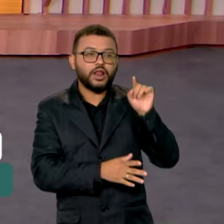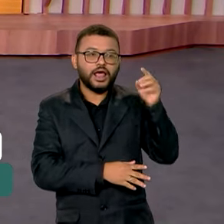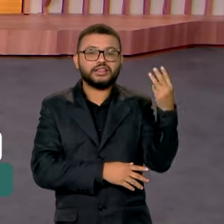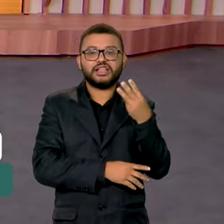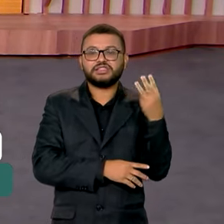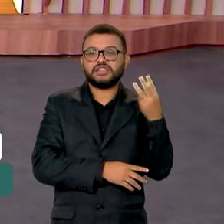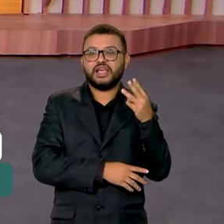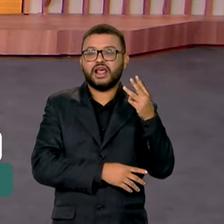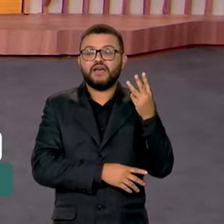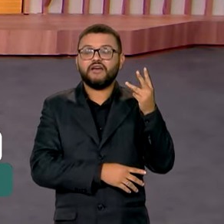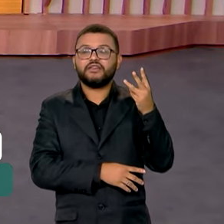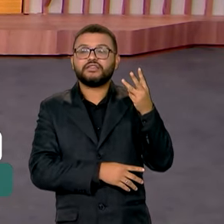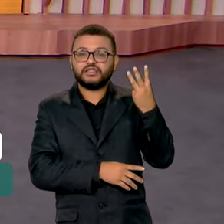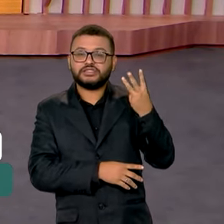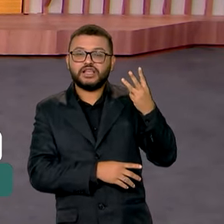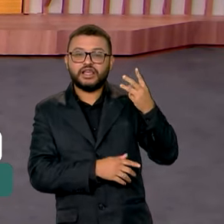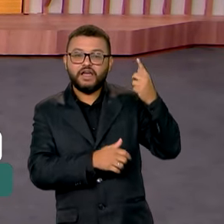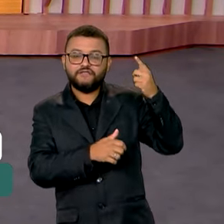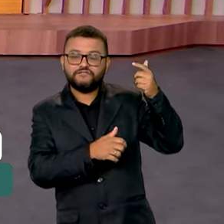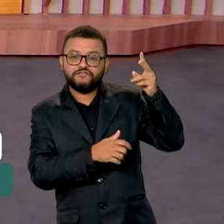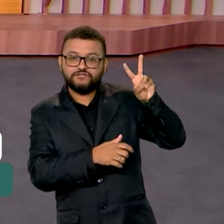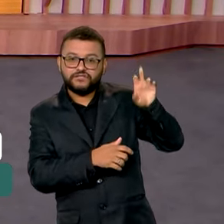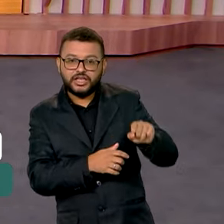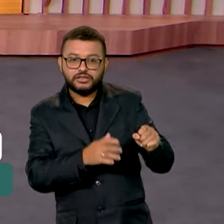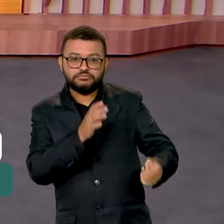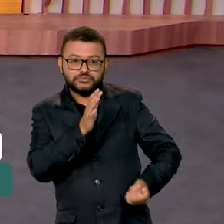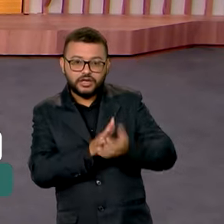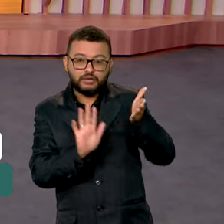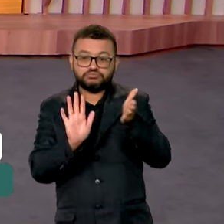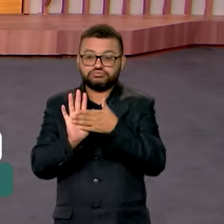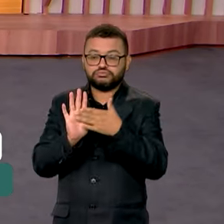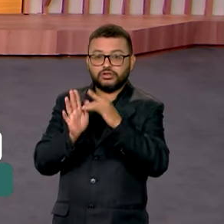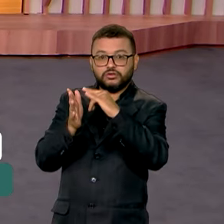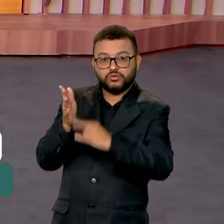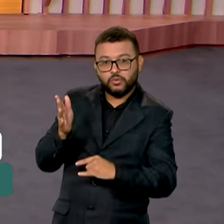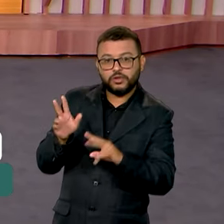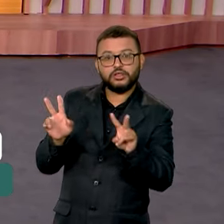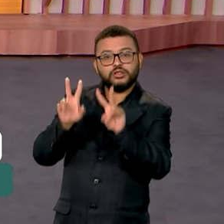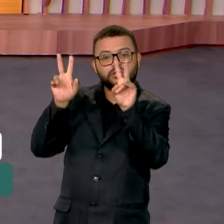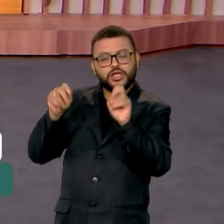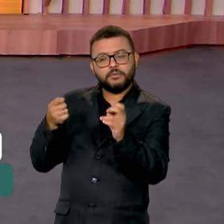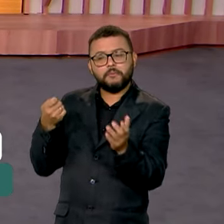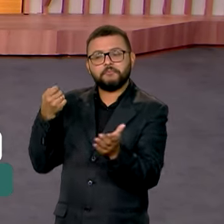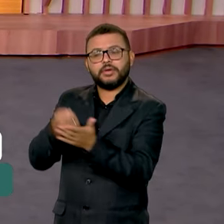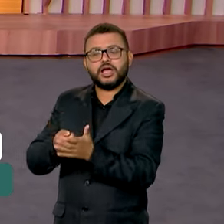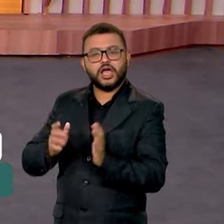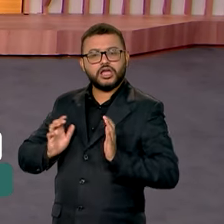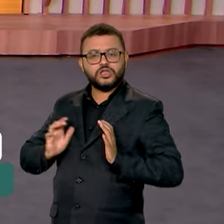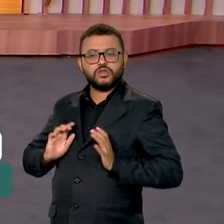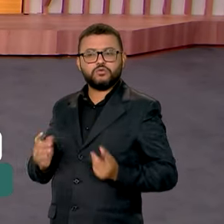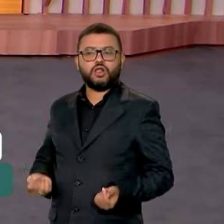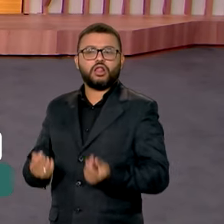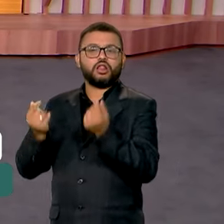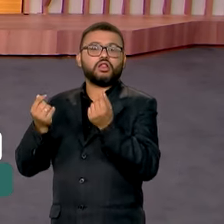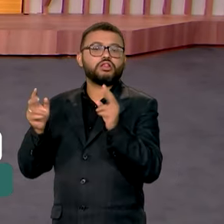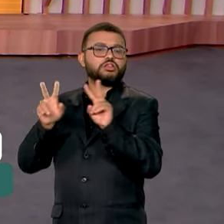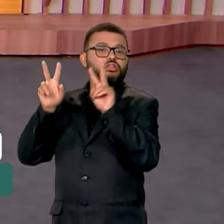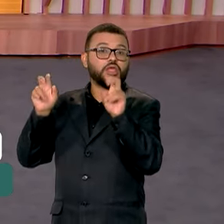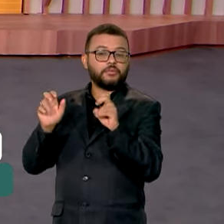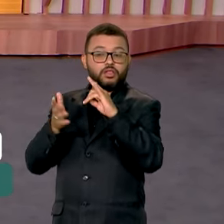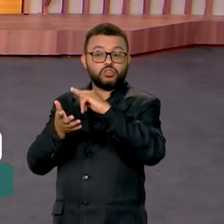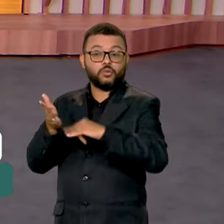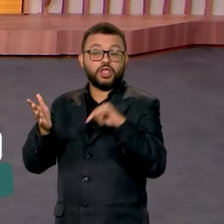Rio de Janeiro, eles devem aprovar uma declaração conjunta sobre essa taxação dos chamados super ricos. O